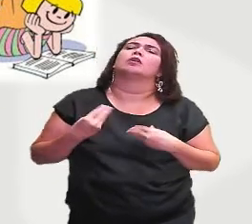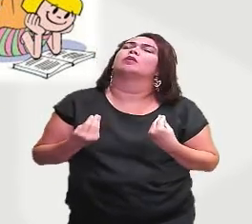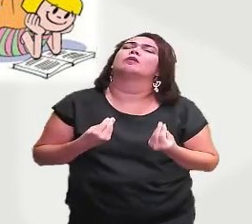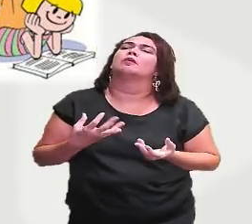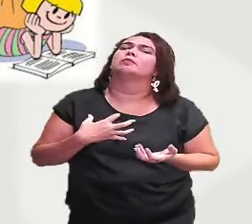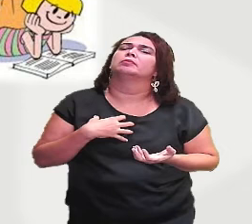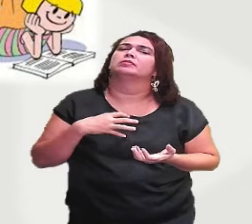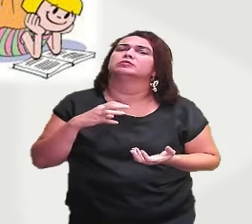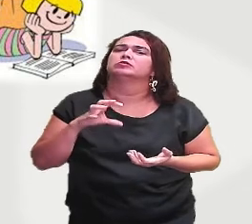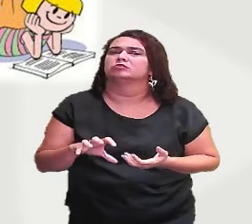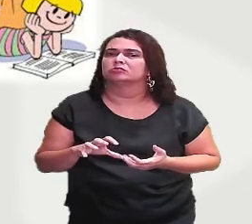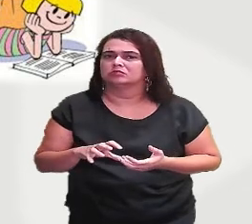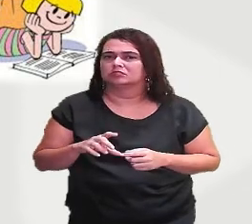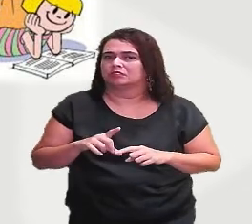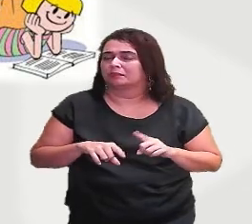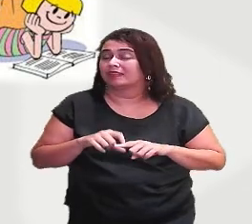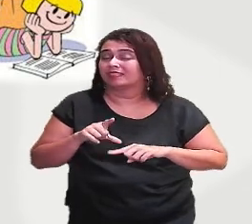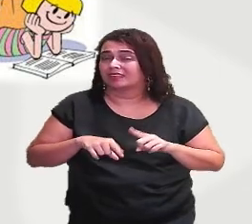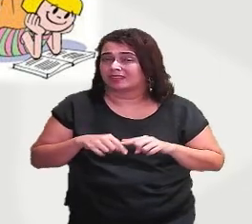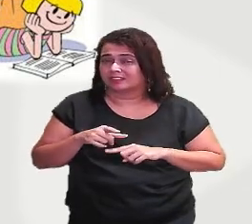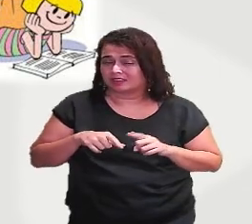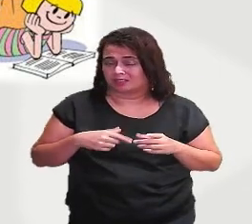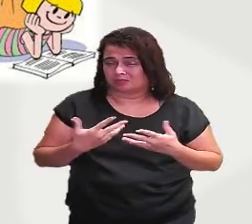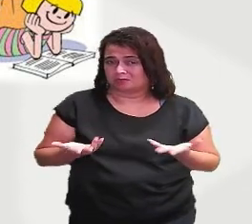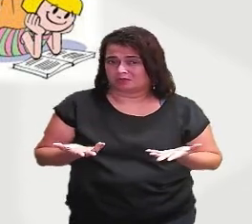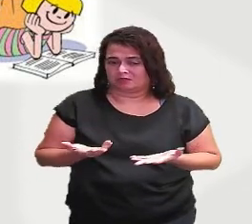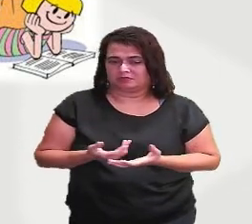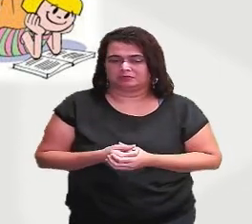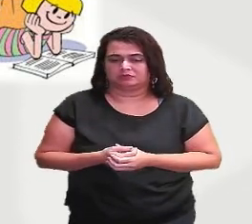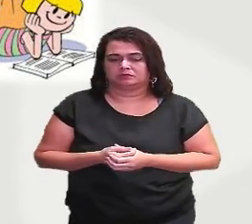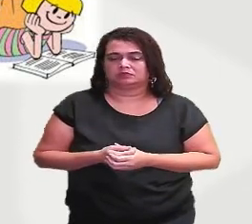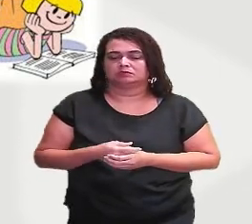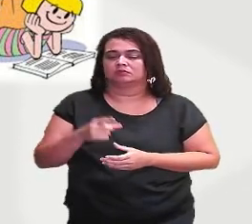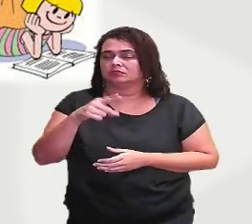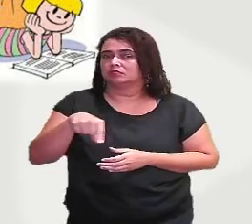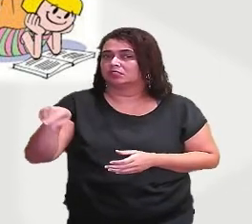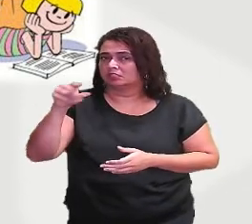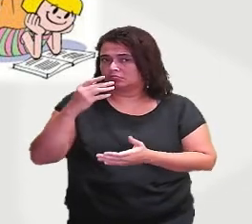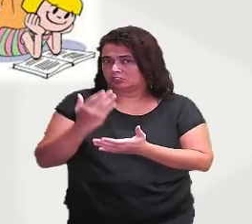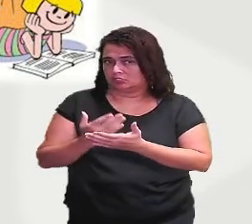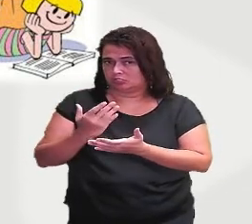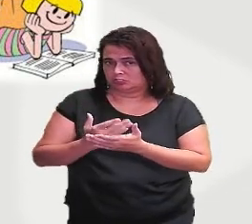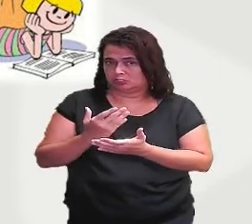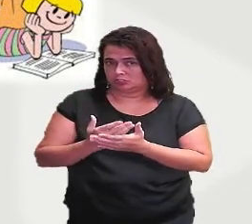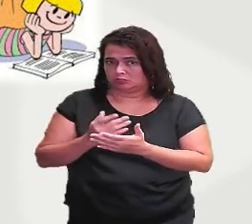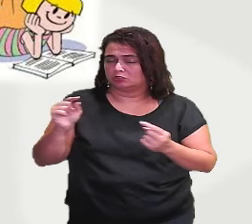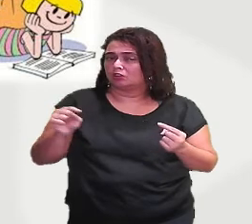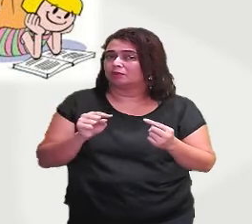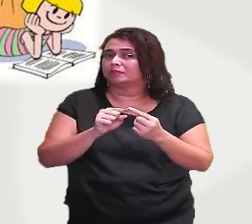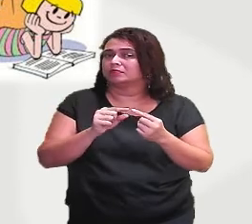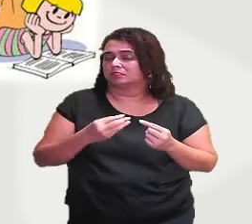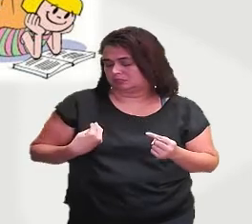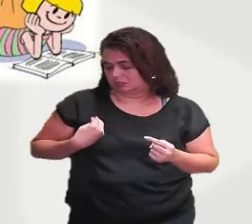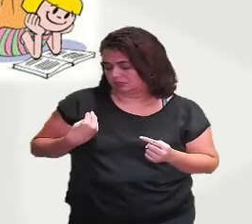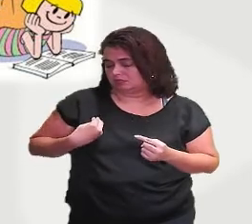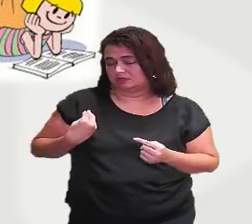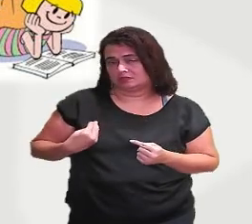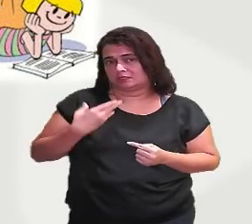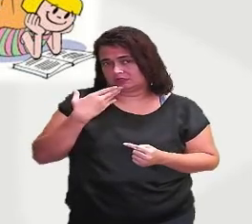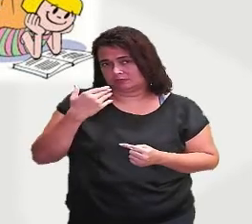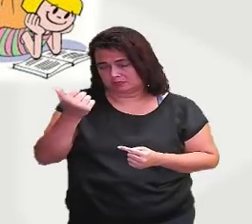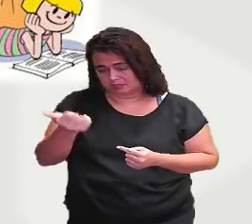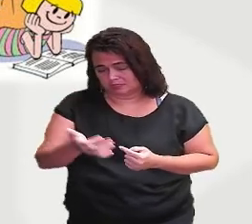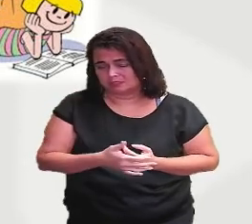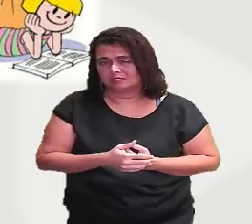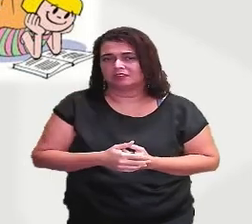instrumento, né? Estudem para a vida. No caso, uma finalidade. Estudem, né? Para que estudar?